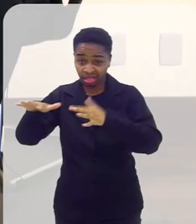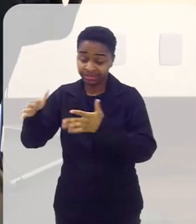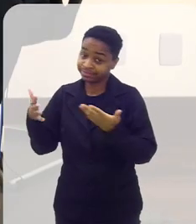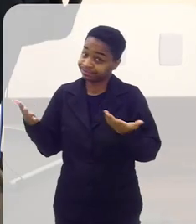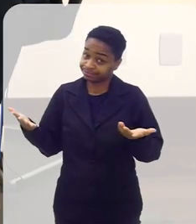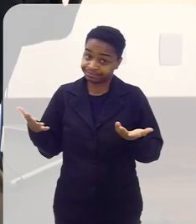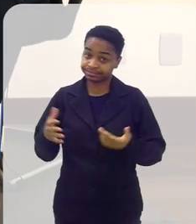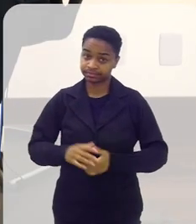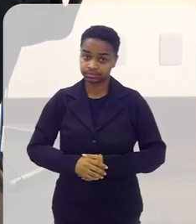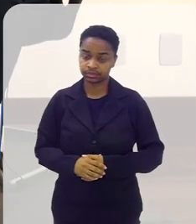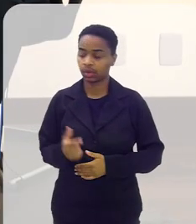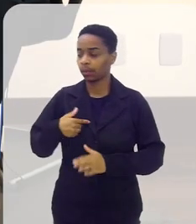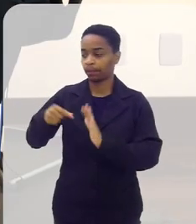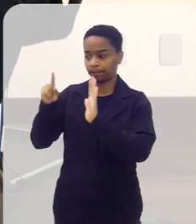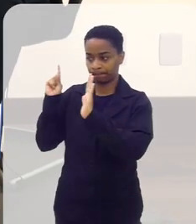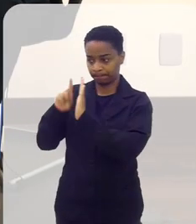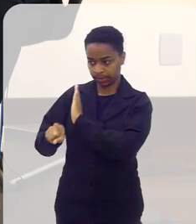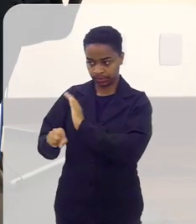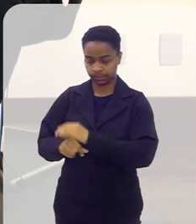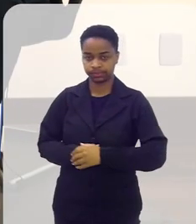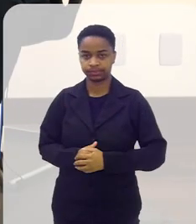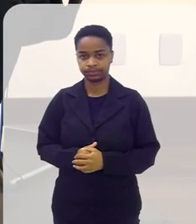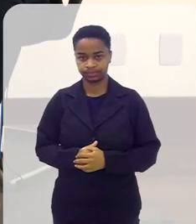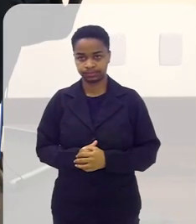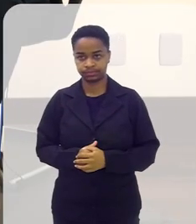solto quero te fazer uma pergunta